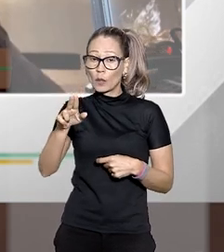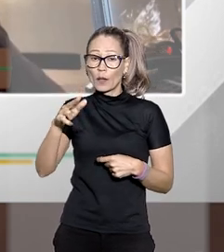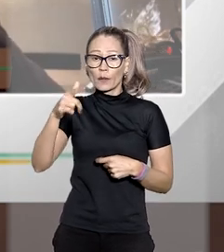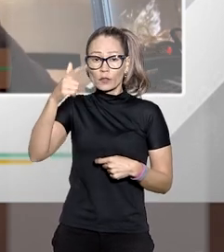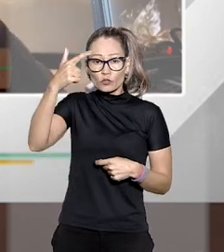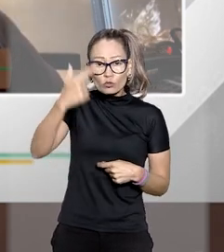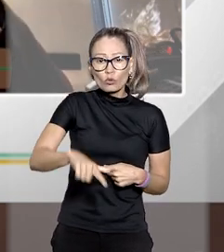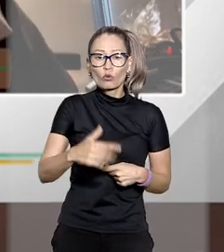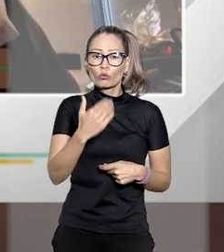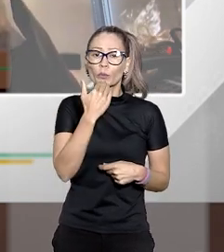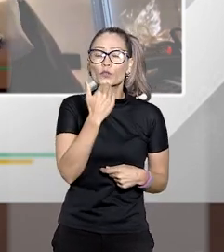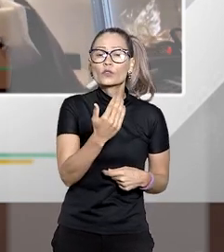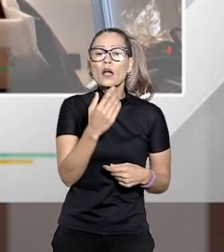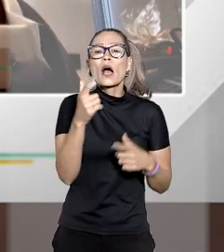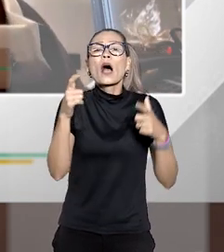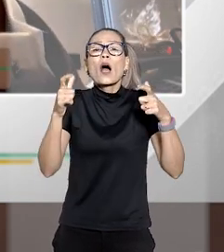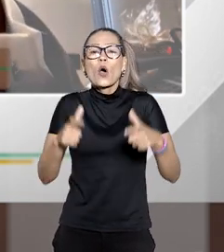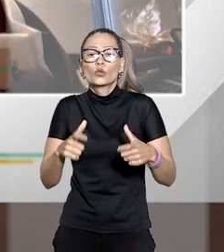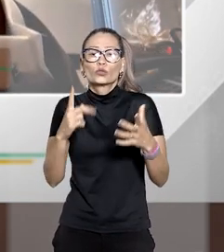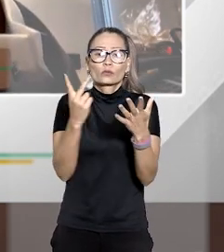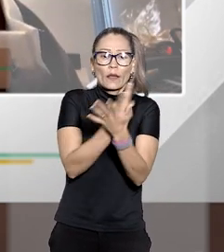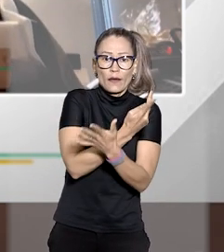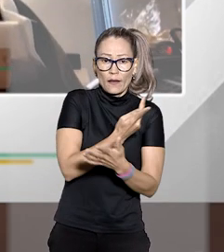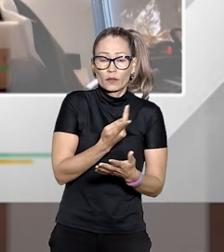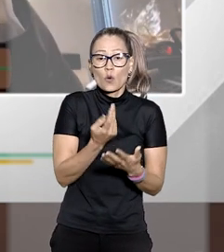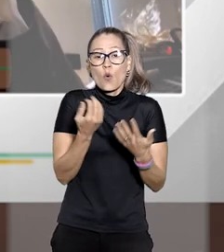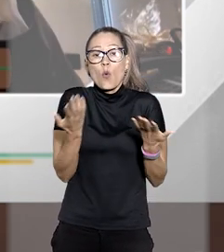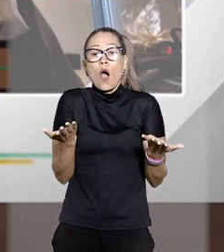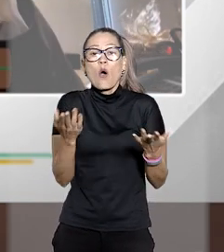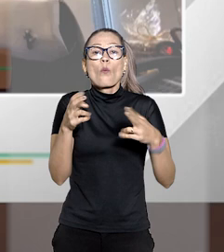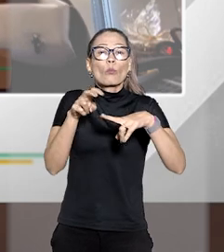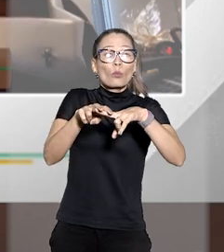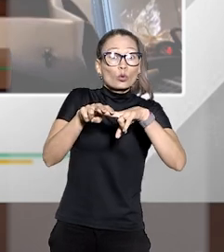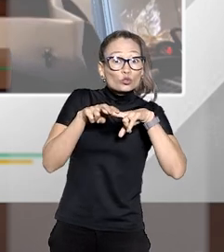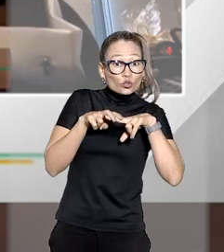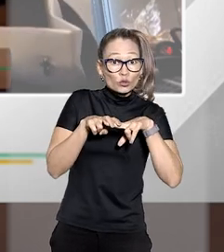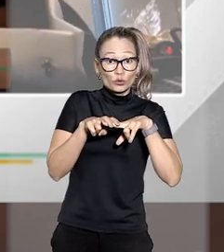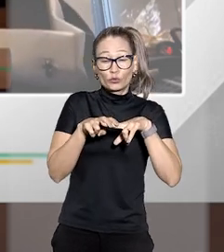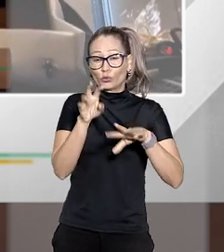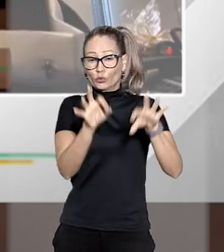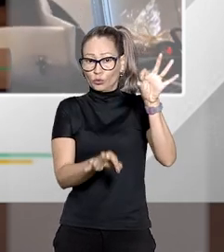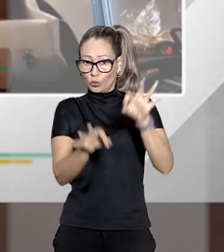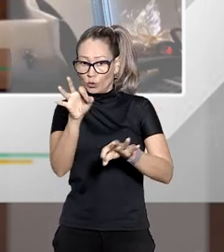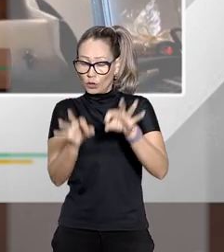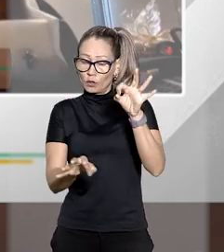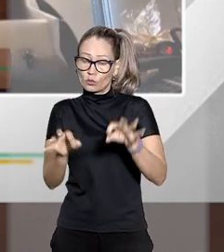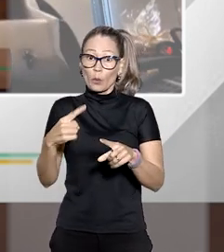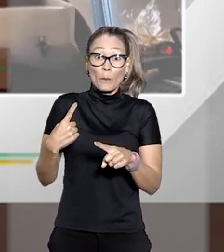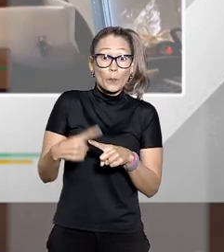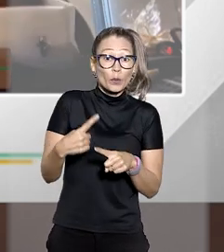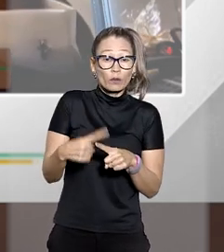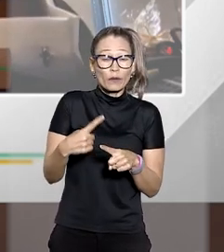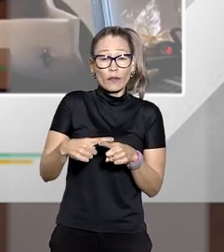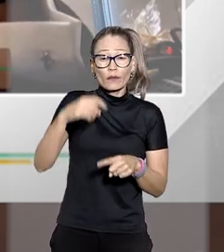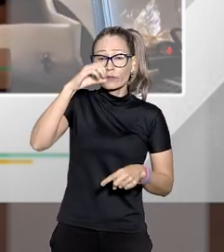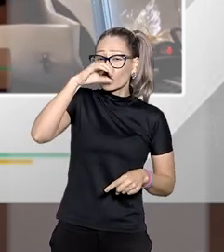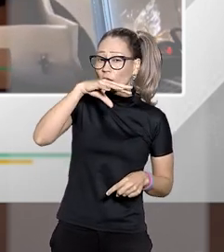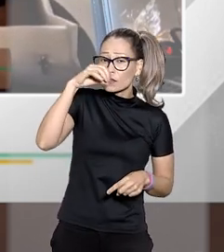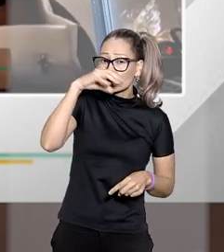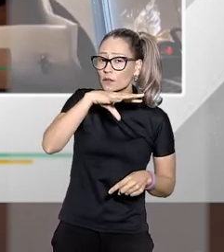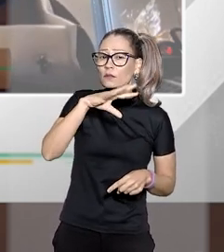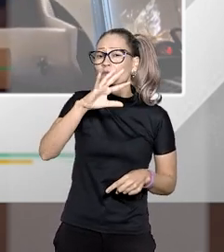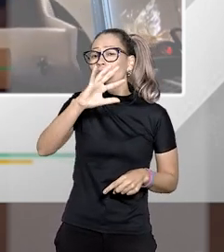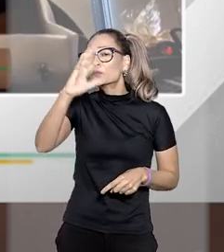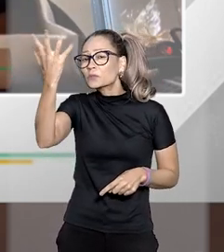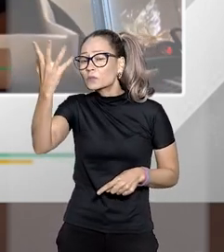que dizer aonde houve a violação jurídica qual o motivo dessa violação jurídica o porquê dessa violação